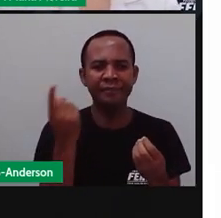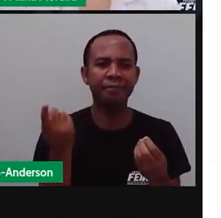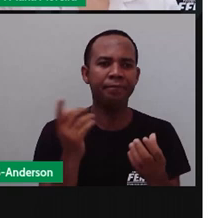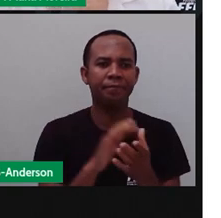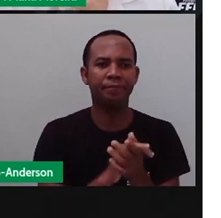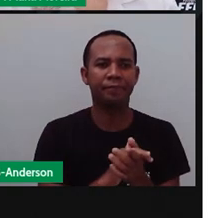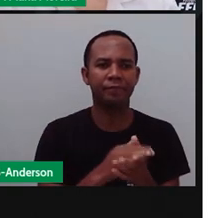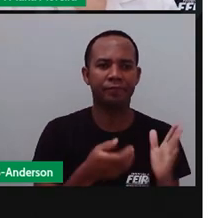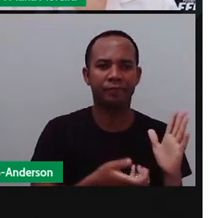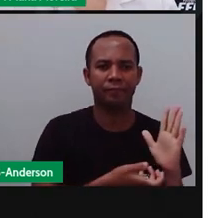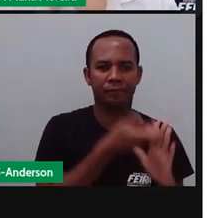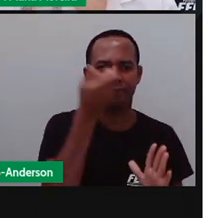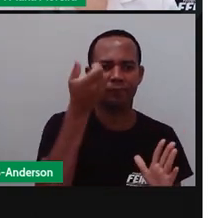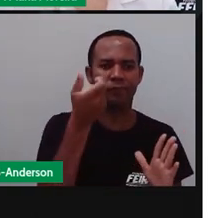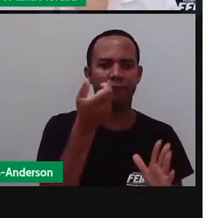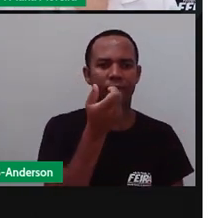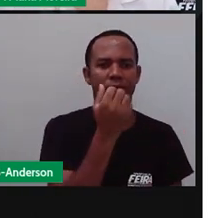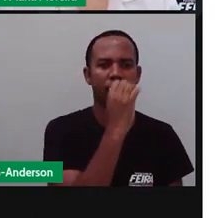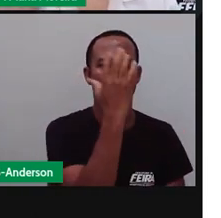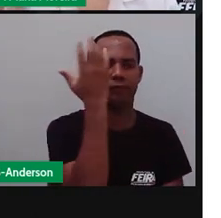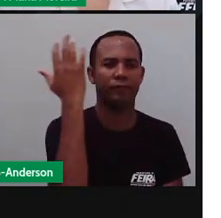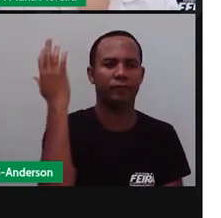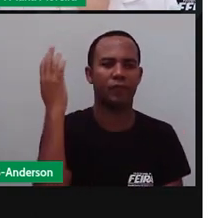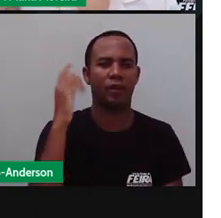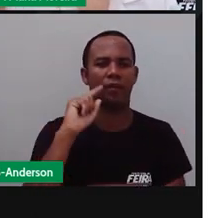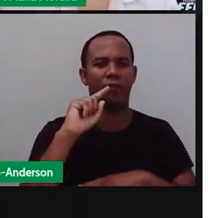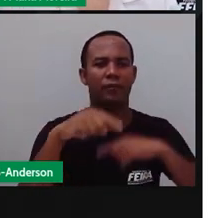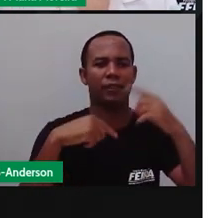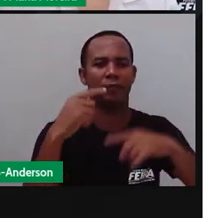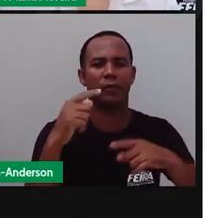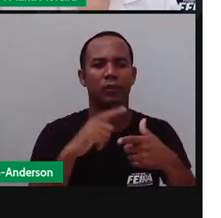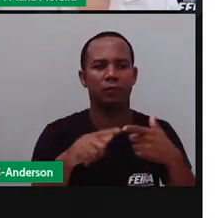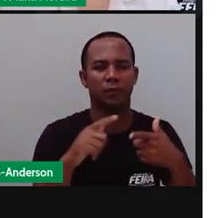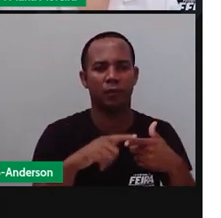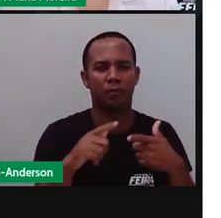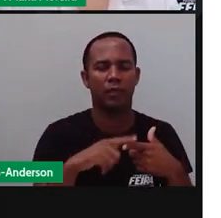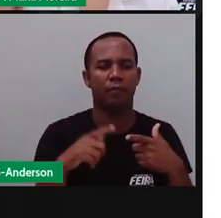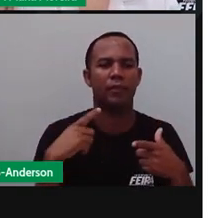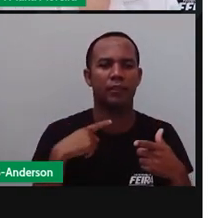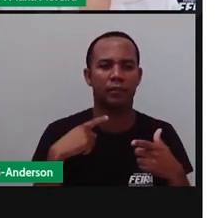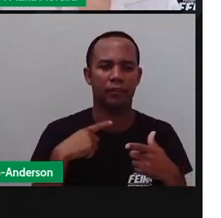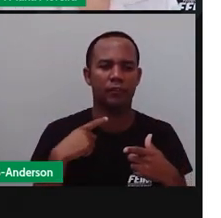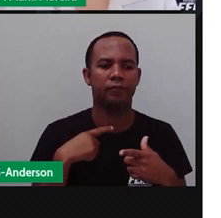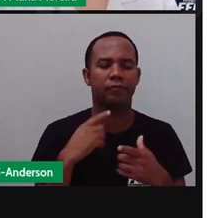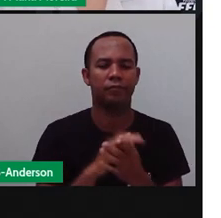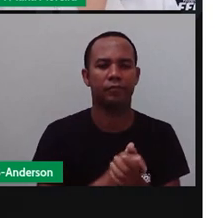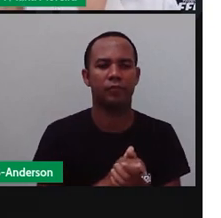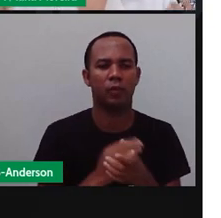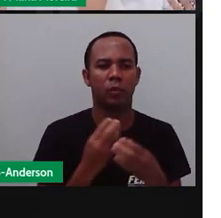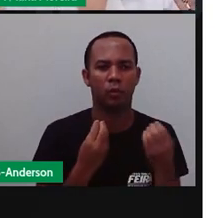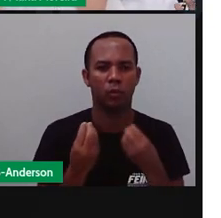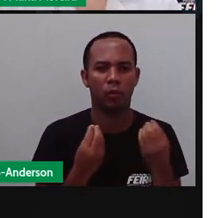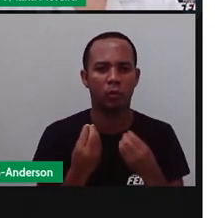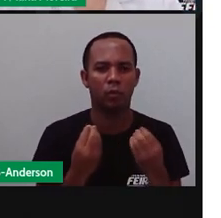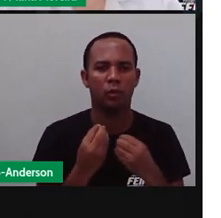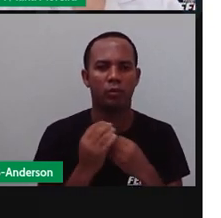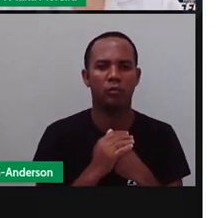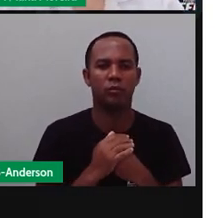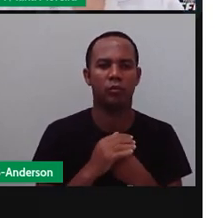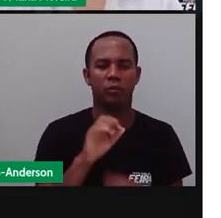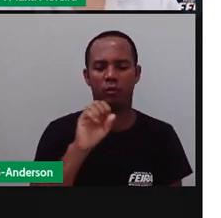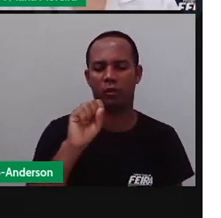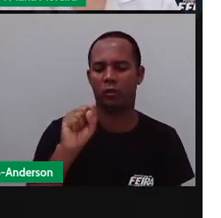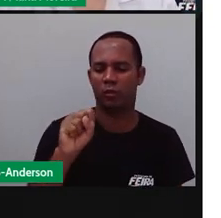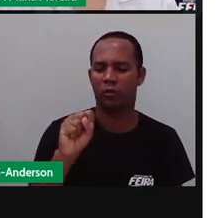né, a gente tira aquelas árvores e acaba causando o quê? Um problema ambiental. E aí, com isso, acaba vindo também a poluição do